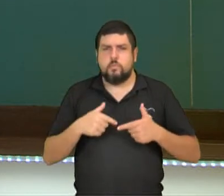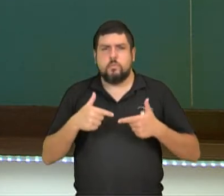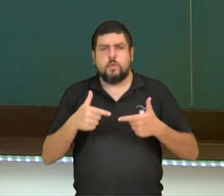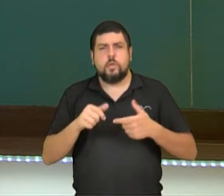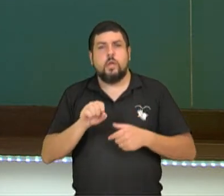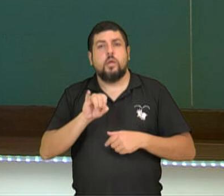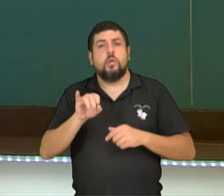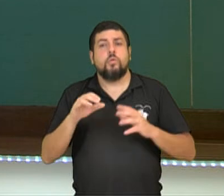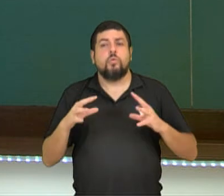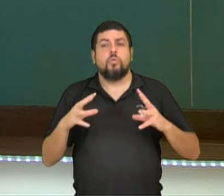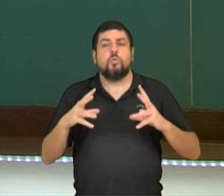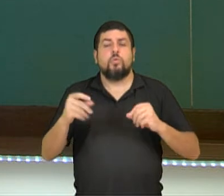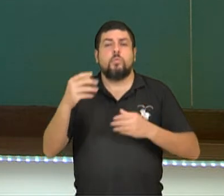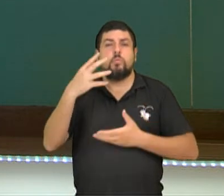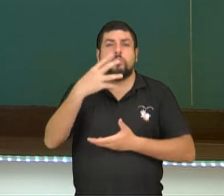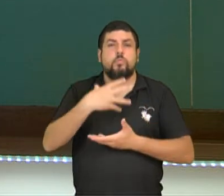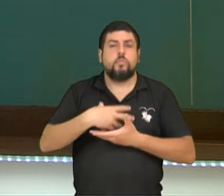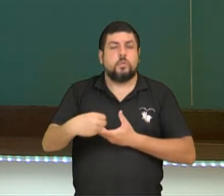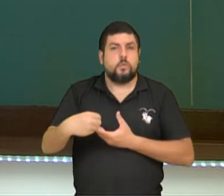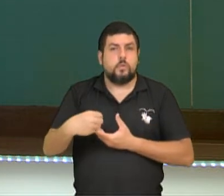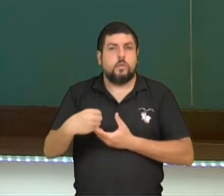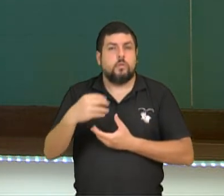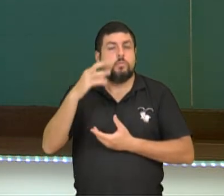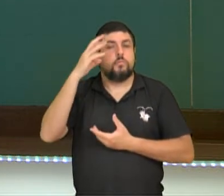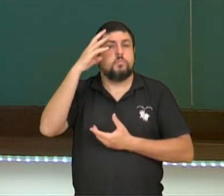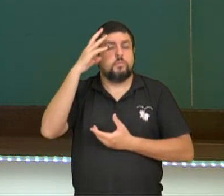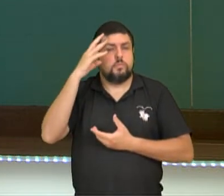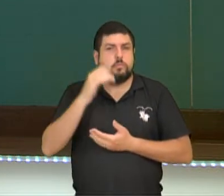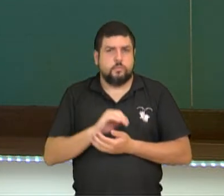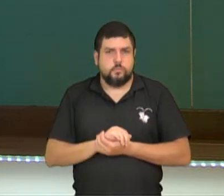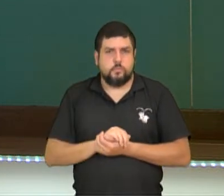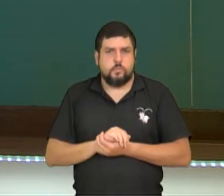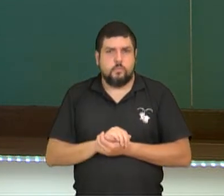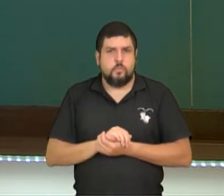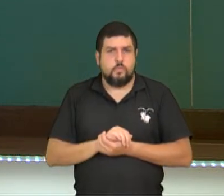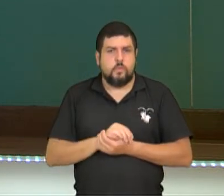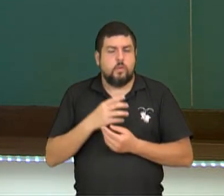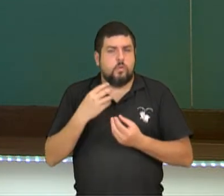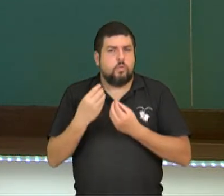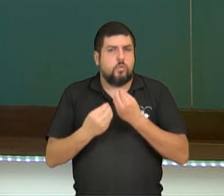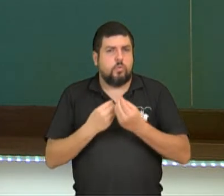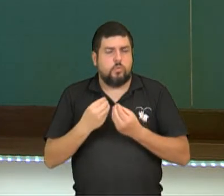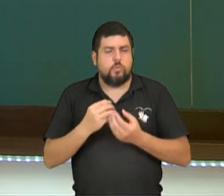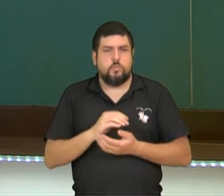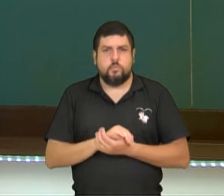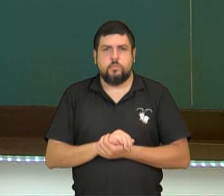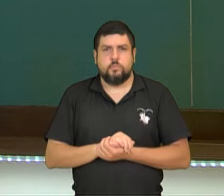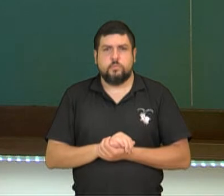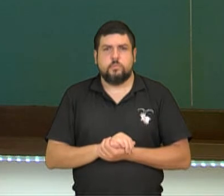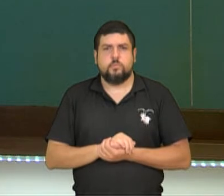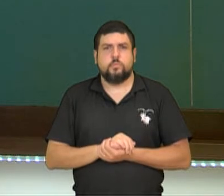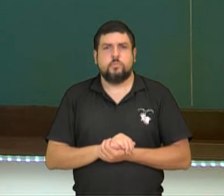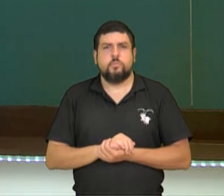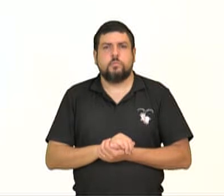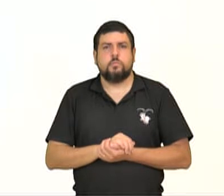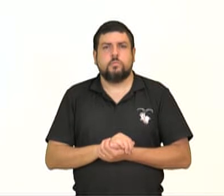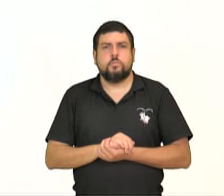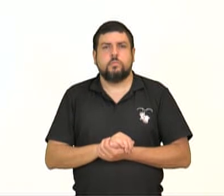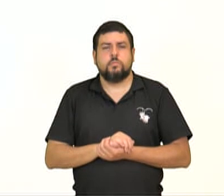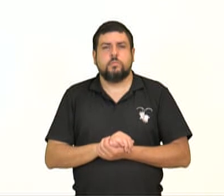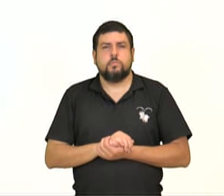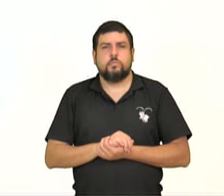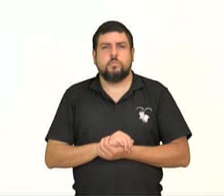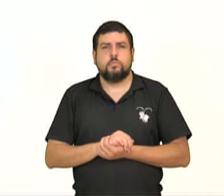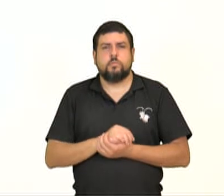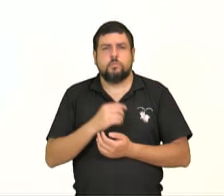mundo agisse da forma como eu estou agindo? Será que as coisas dariam certo? Menoridade é